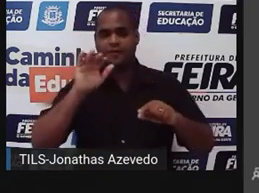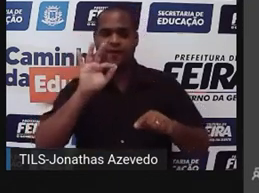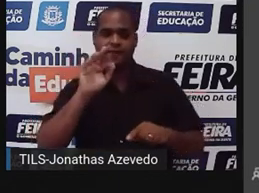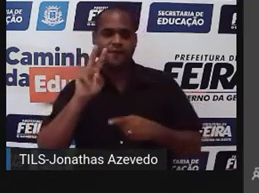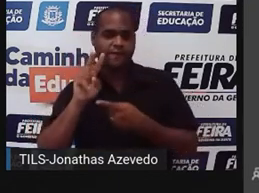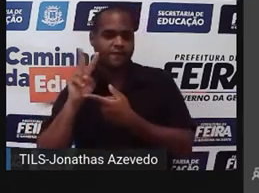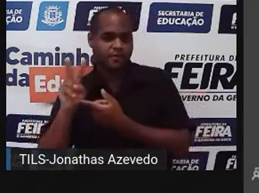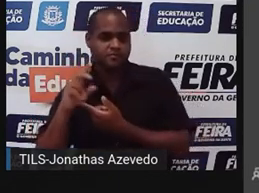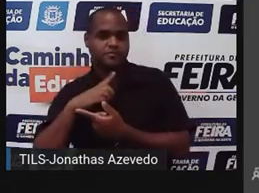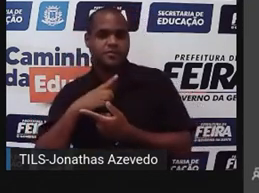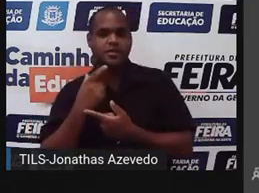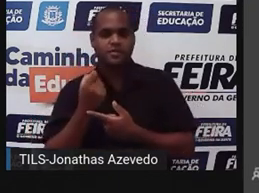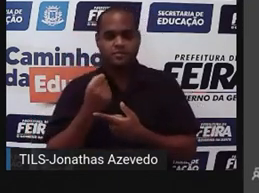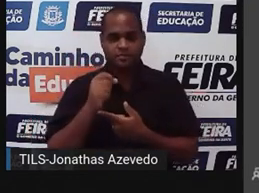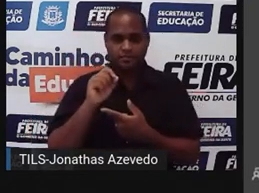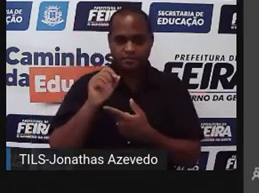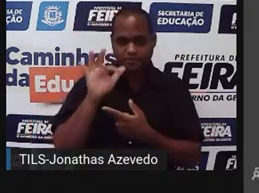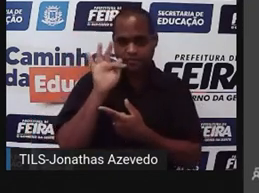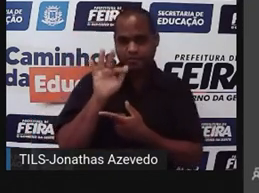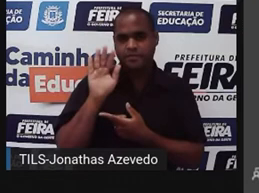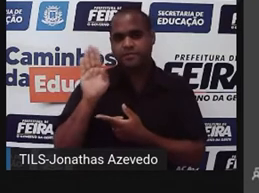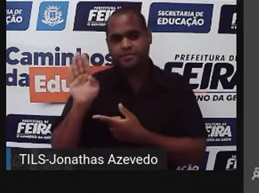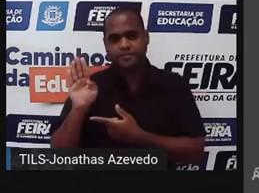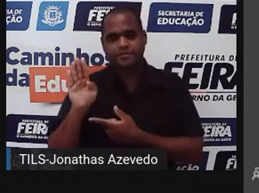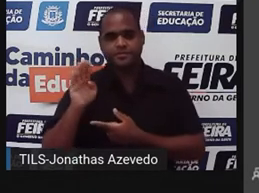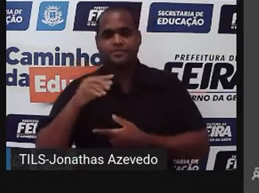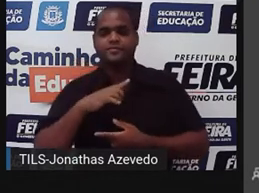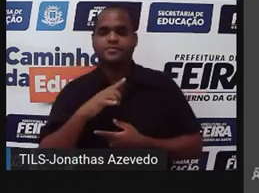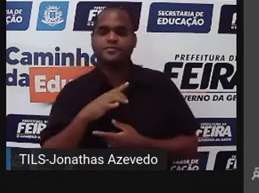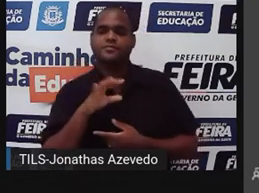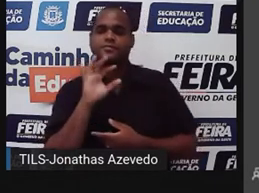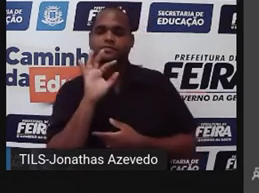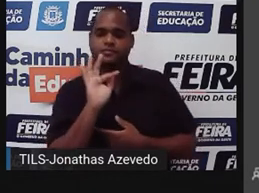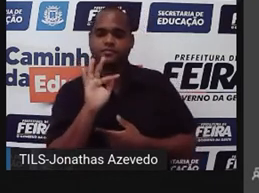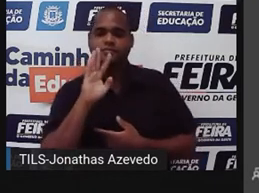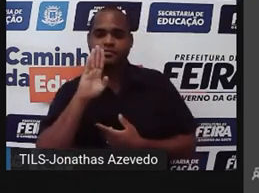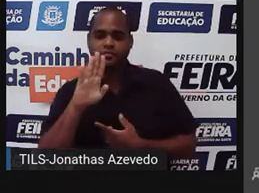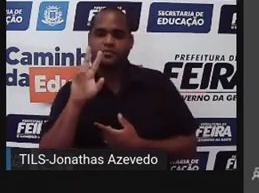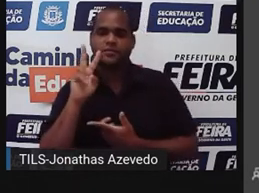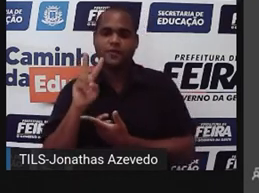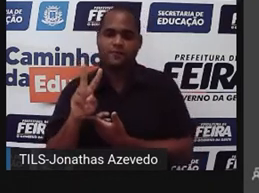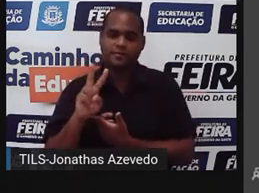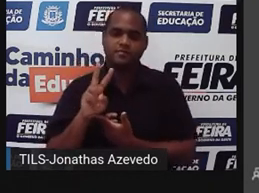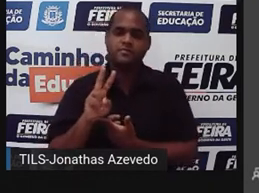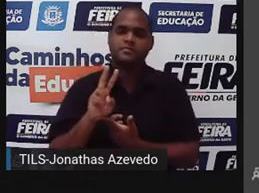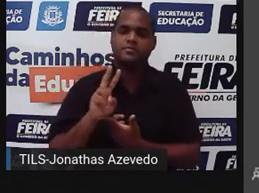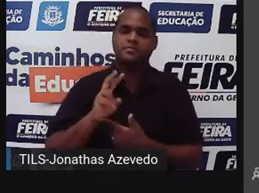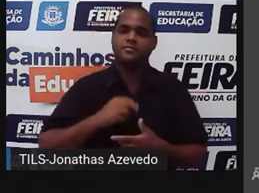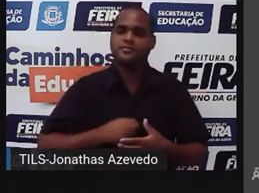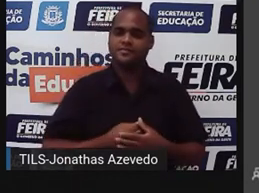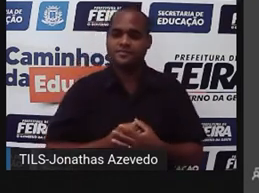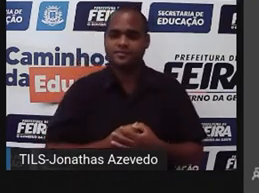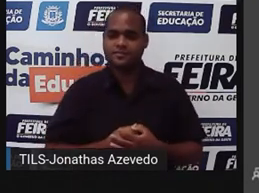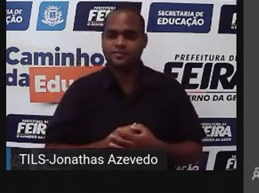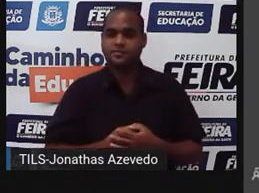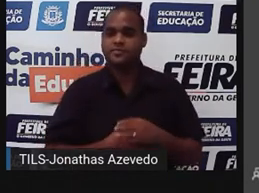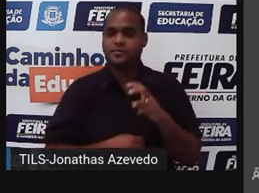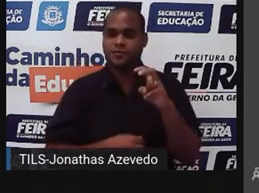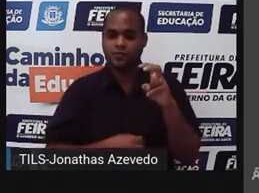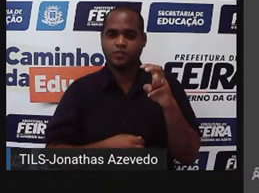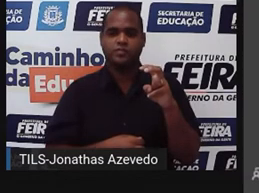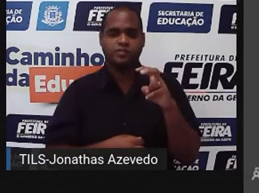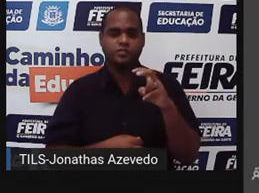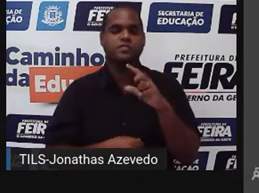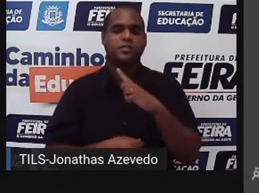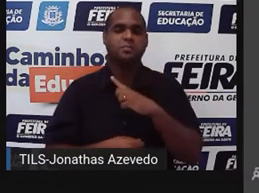futebol e basquete, e aqui que gosta dos três, futebol, basquete e vôlei, foram cinco